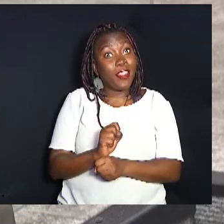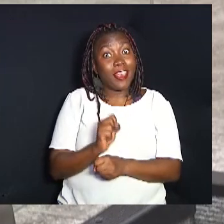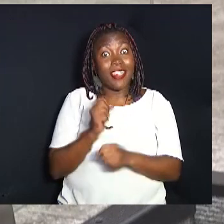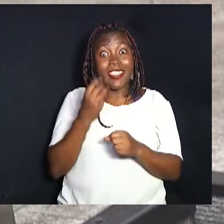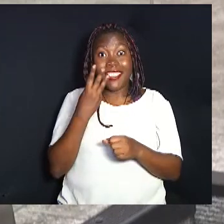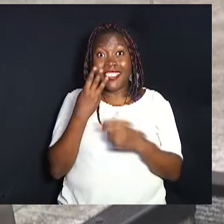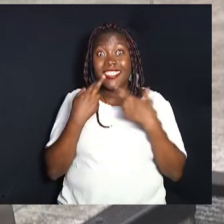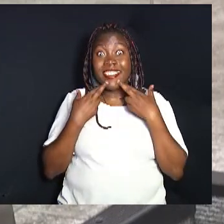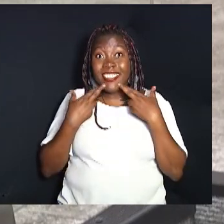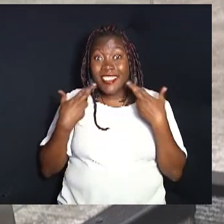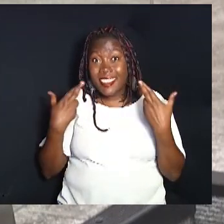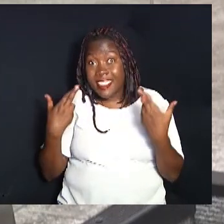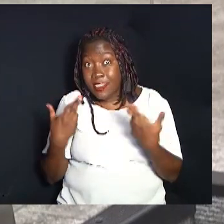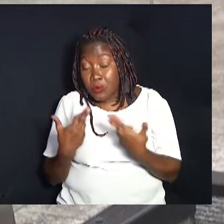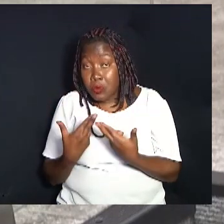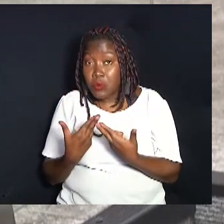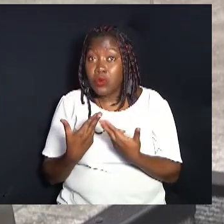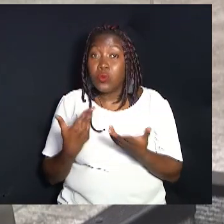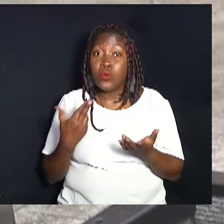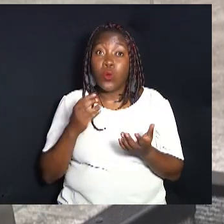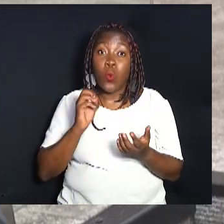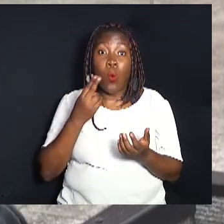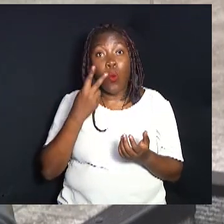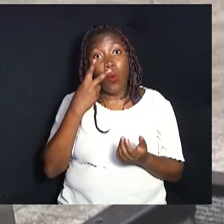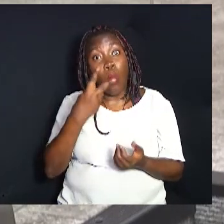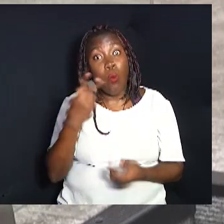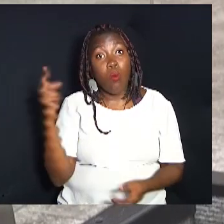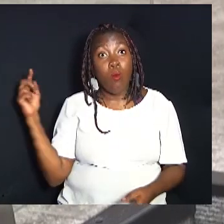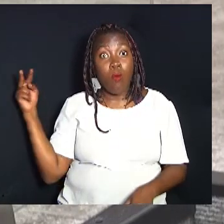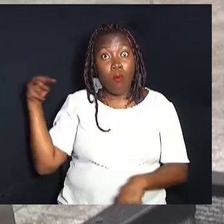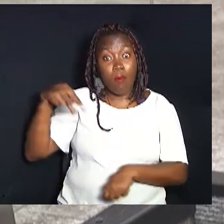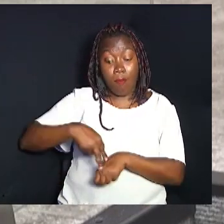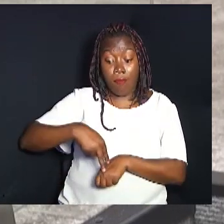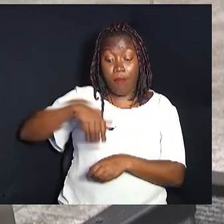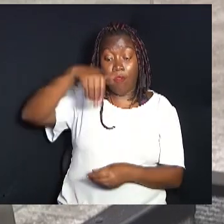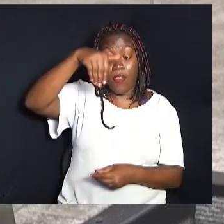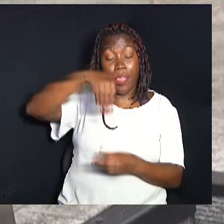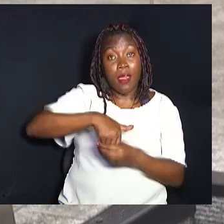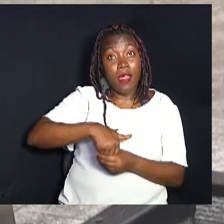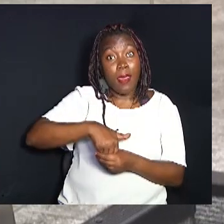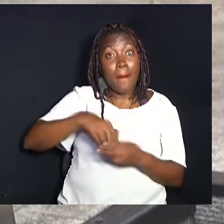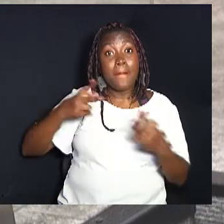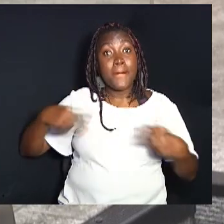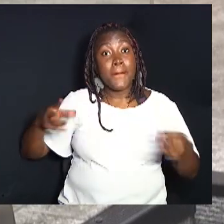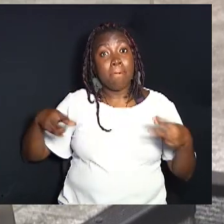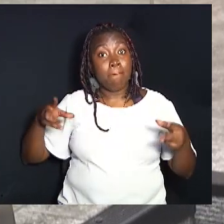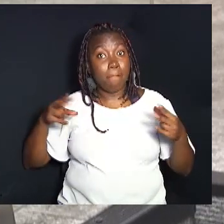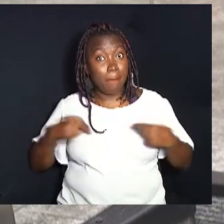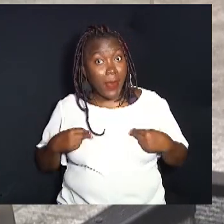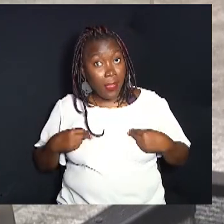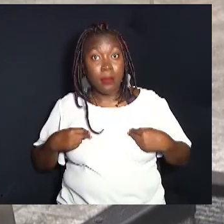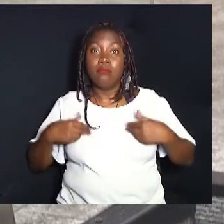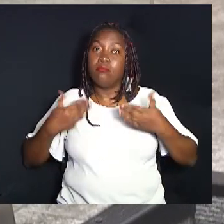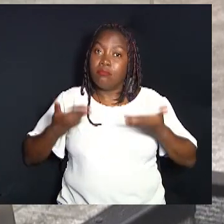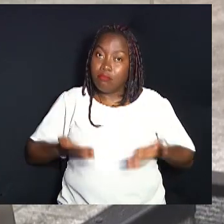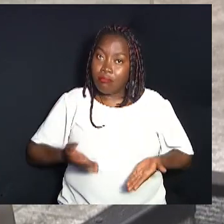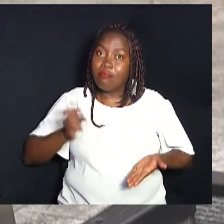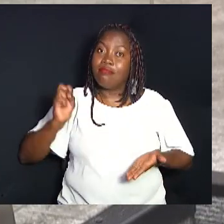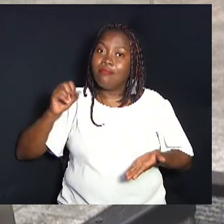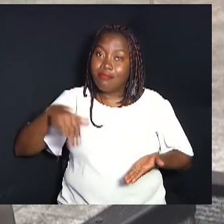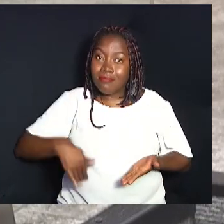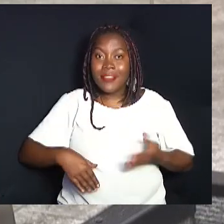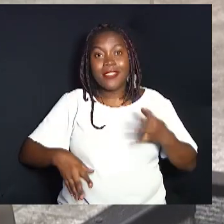daqui a três sessões, vamos pular duas, a gente vem para votar o mérito.